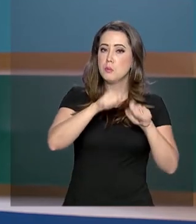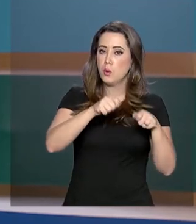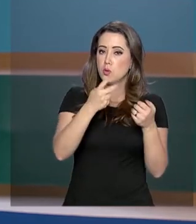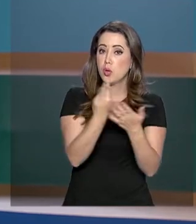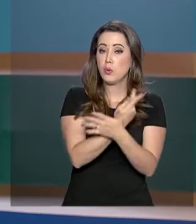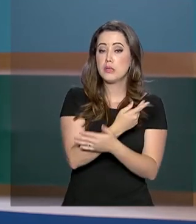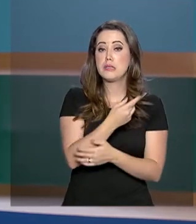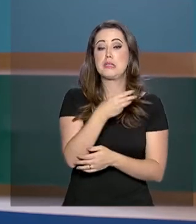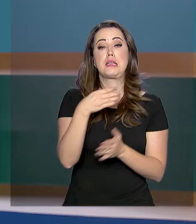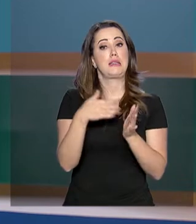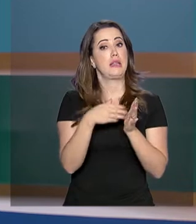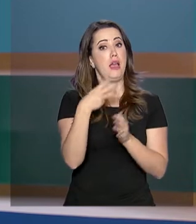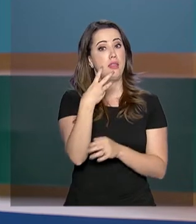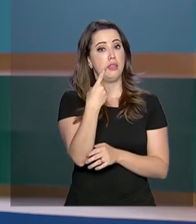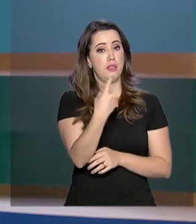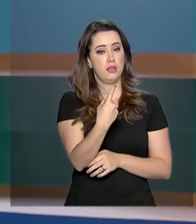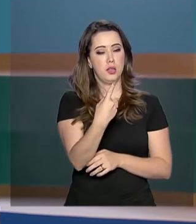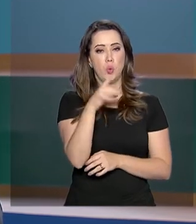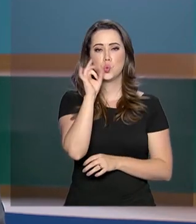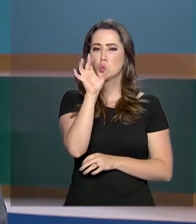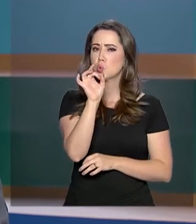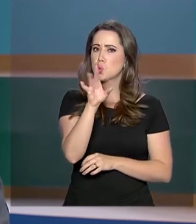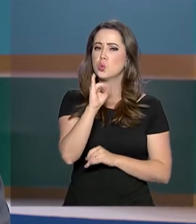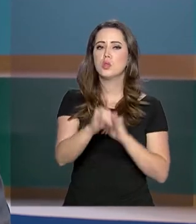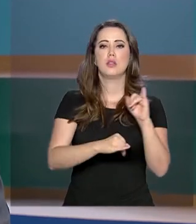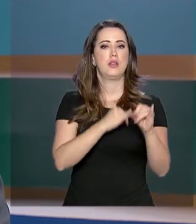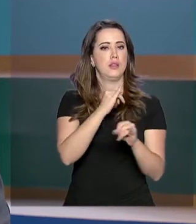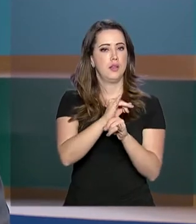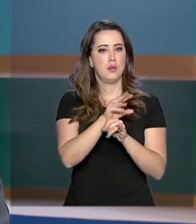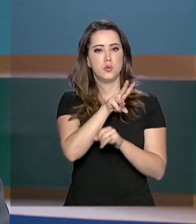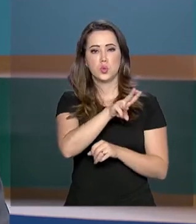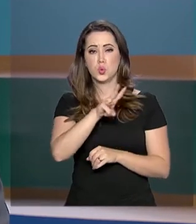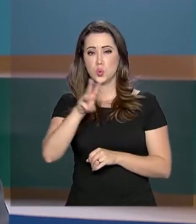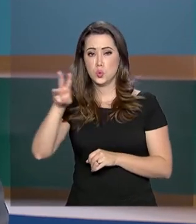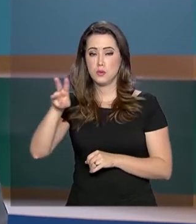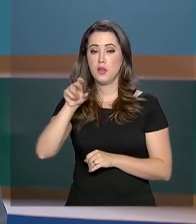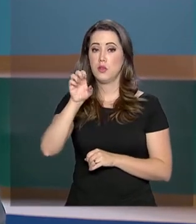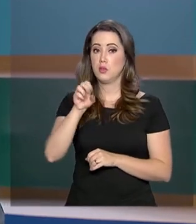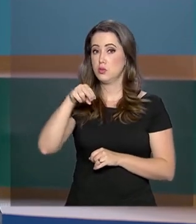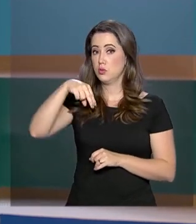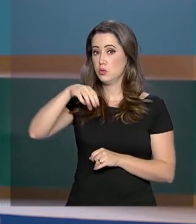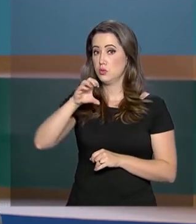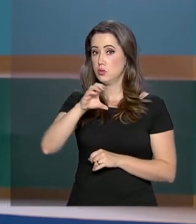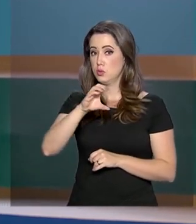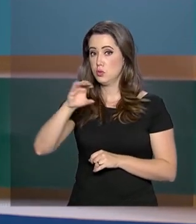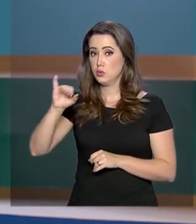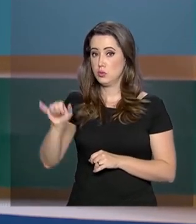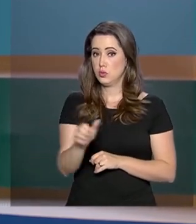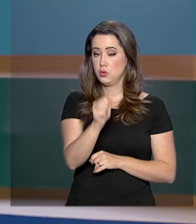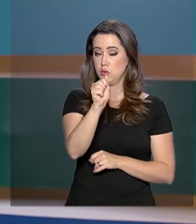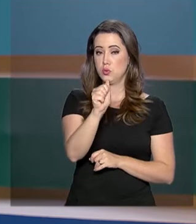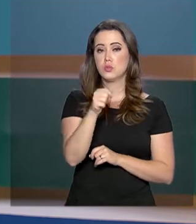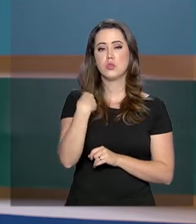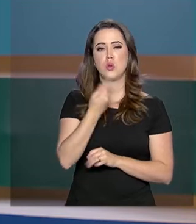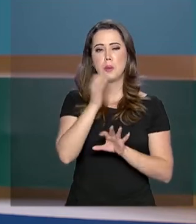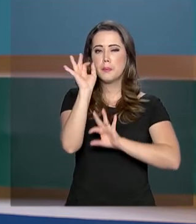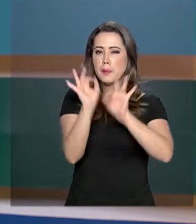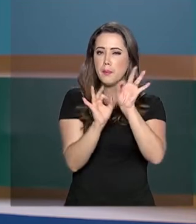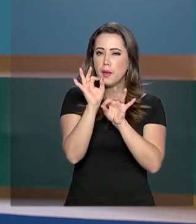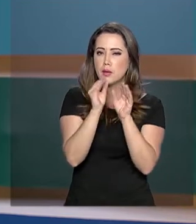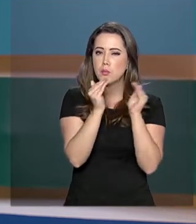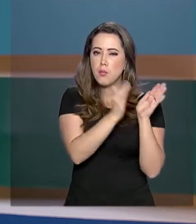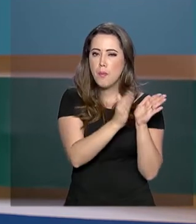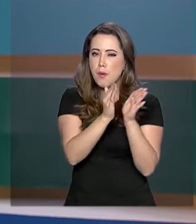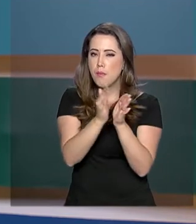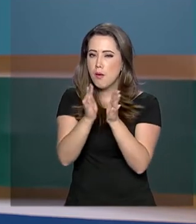feitas até o dia 31, exclusivamente pela internet, no sistema Enseja. Nós preparamos um passo a passo para